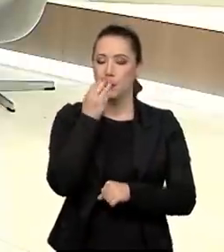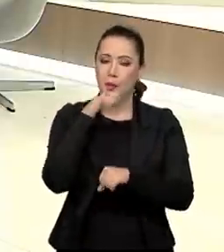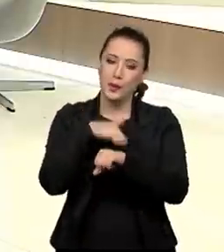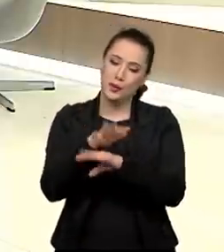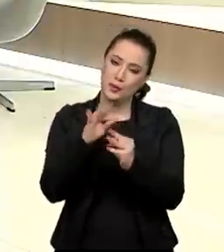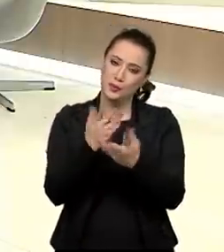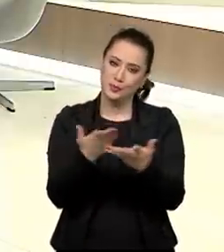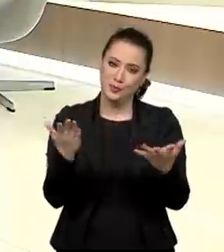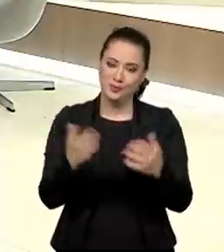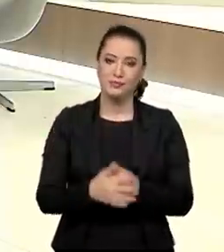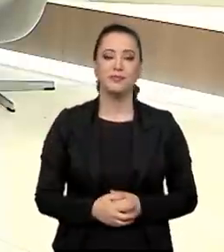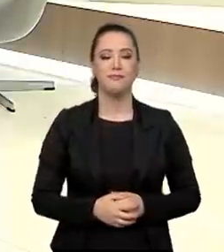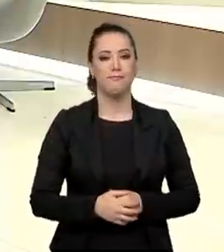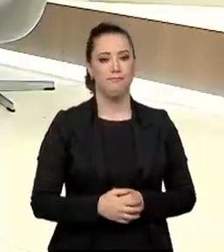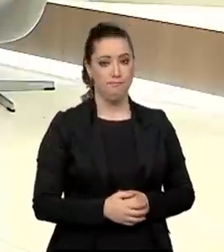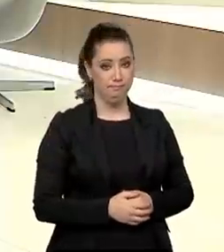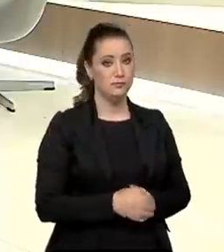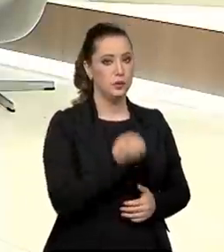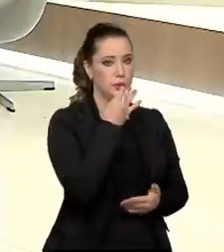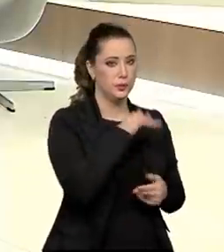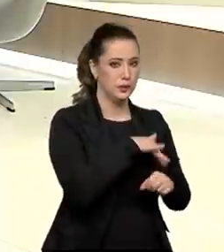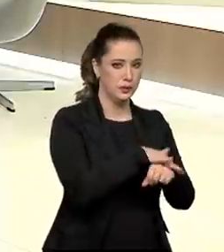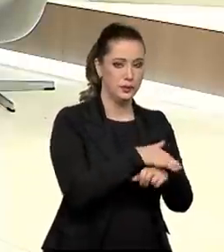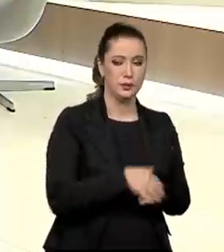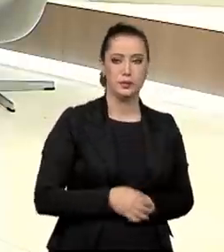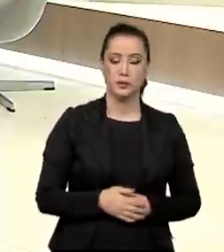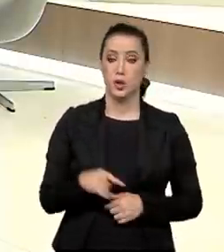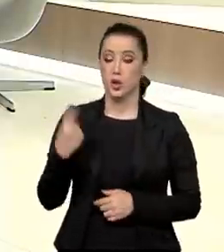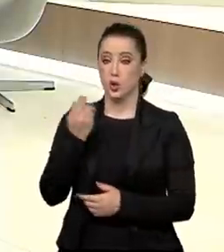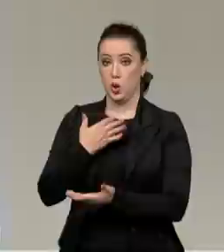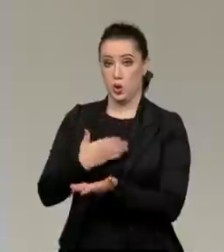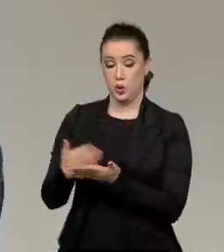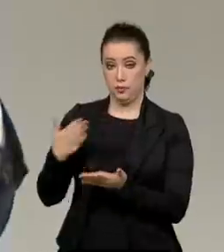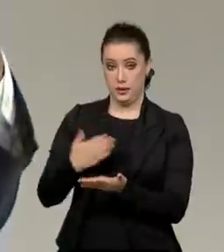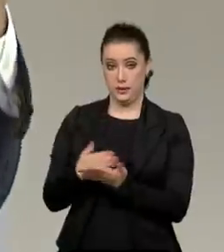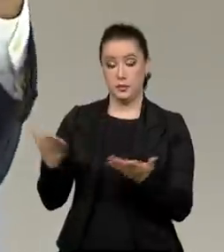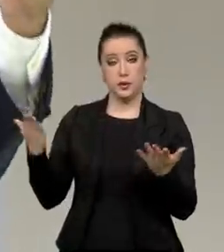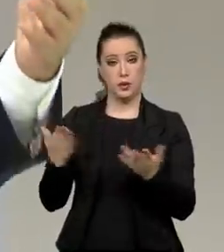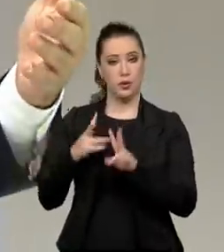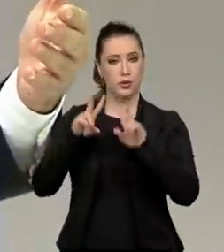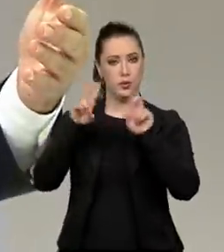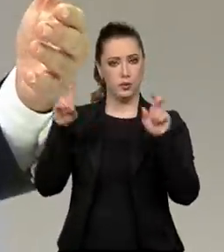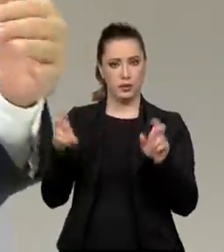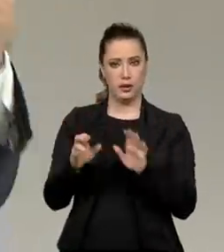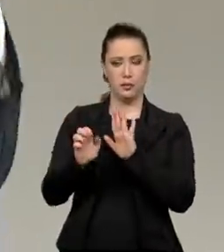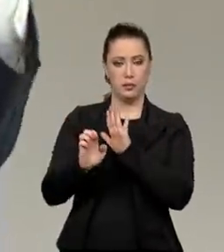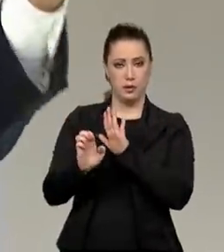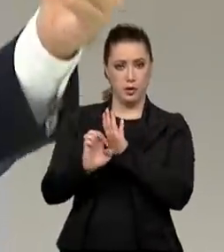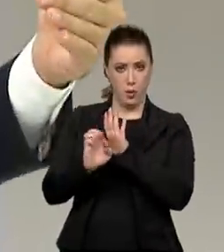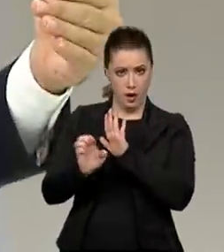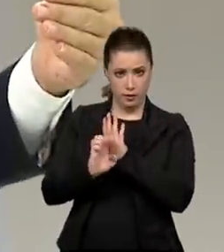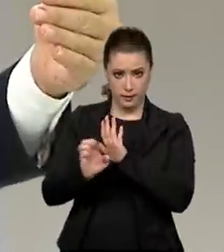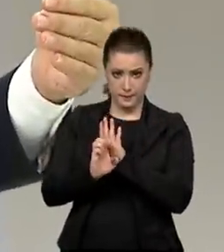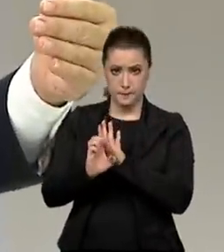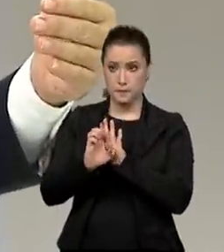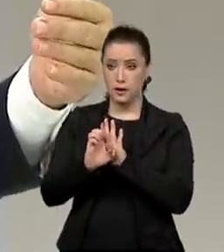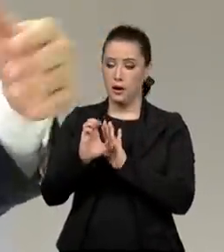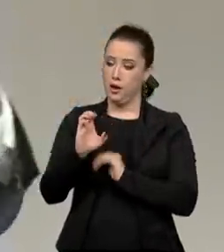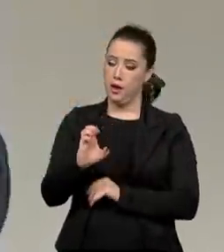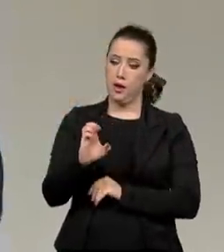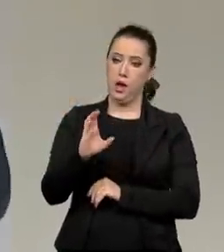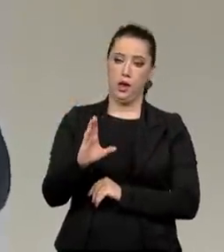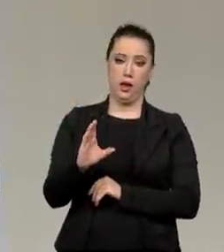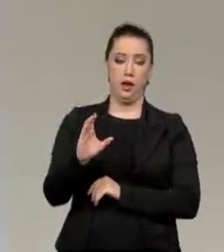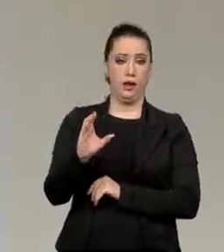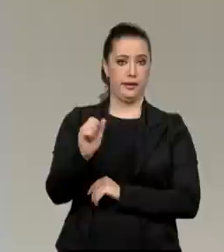Boa Secretário, abrimos o nosso programa aqui falando um pouquinho do Estatuto. 31 anos, agora ele chega na fase adulta, né?